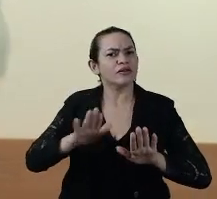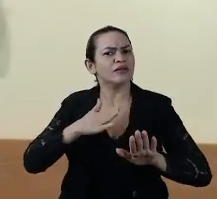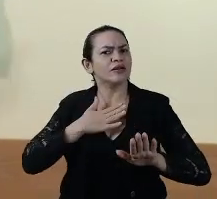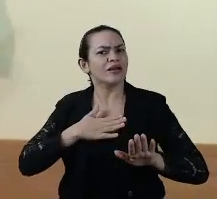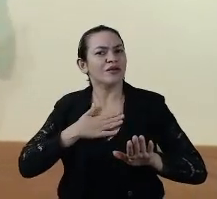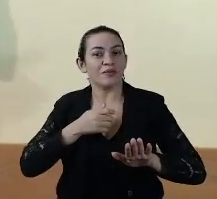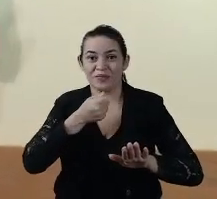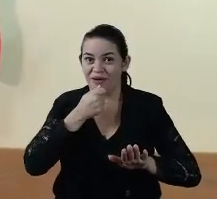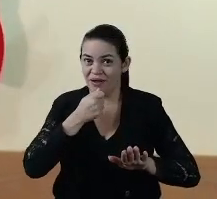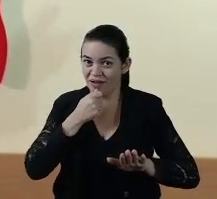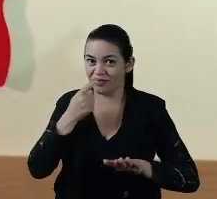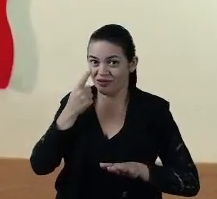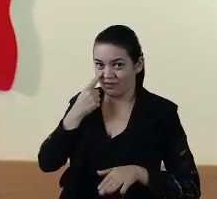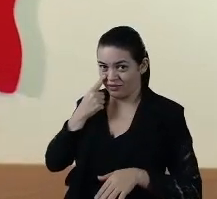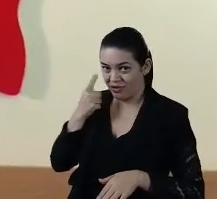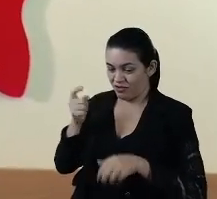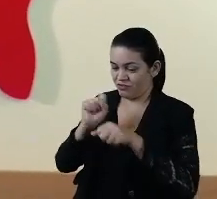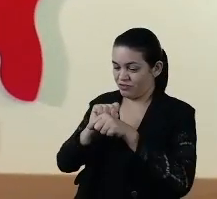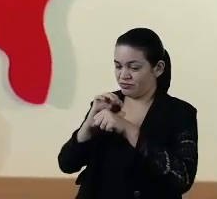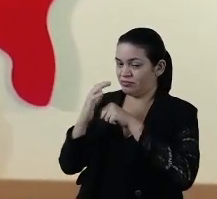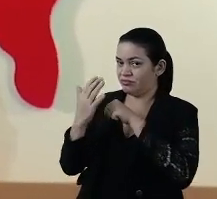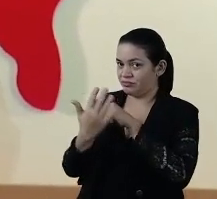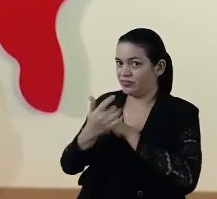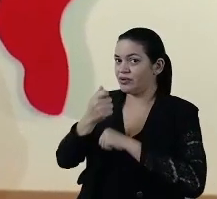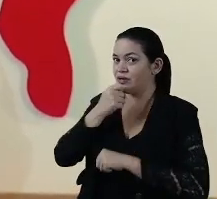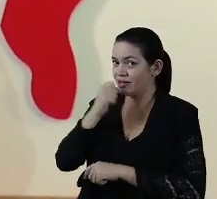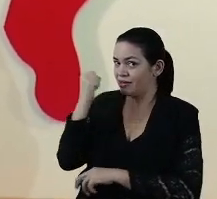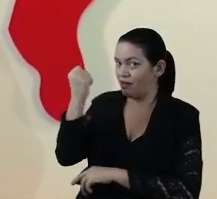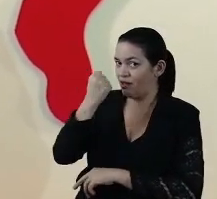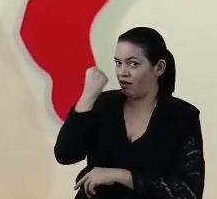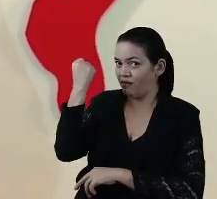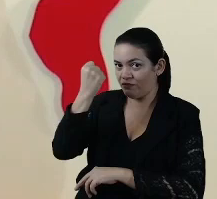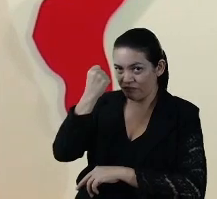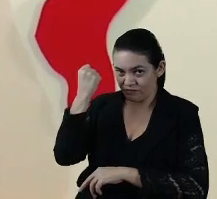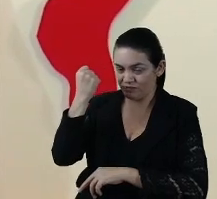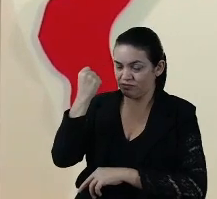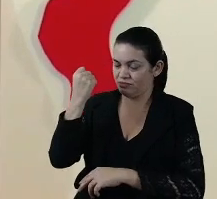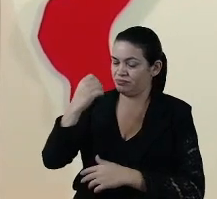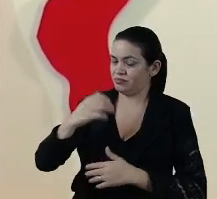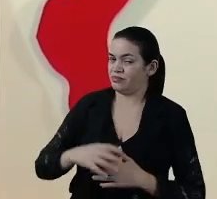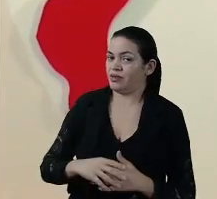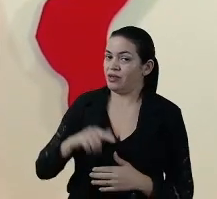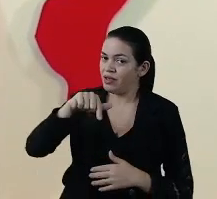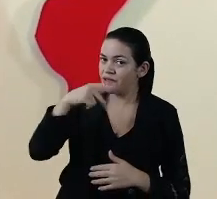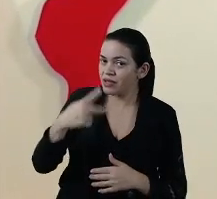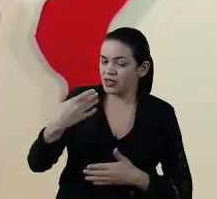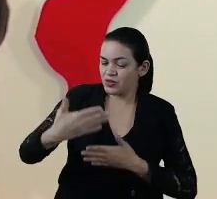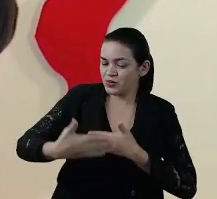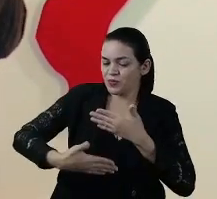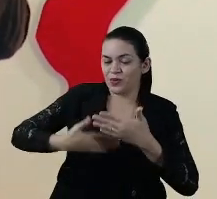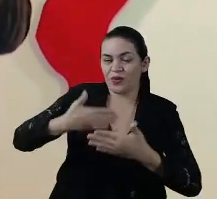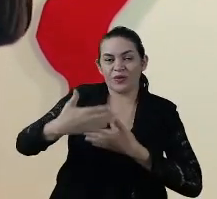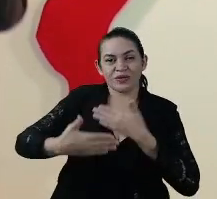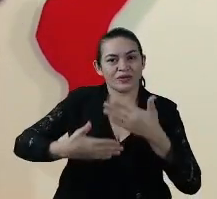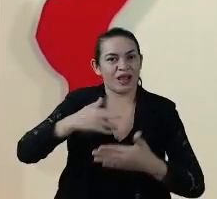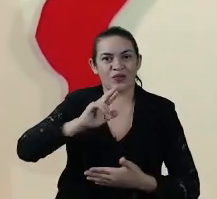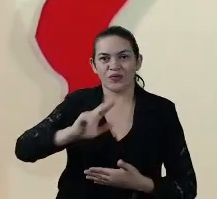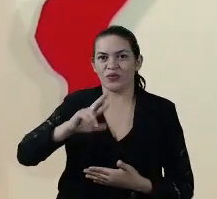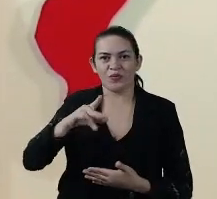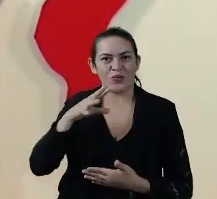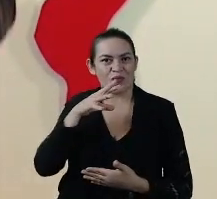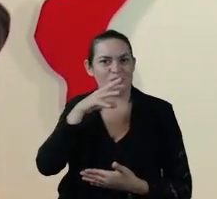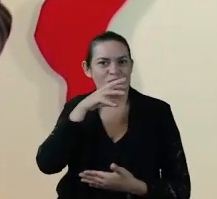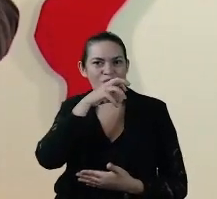nós ainda temos um quadro sanitário grave. E esse processo, ele não é linear.